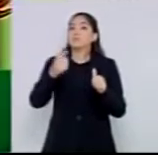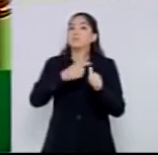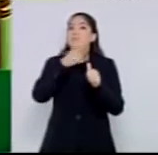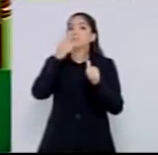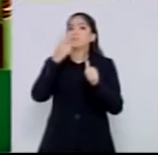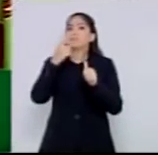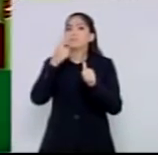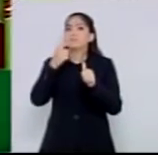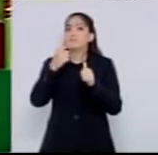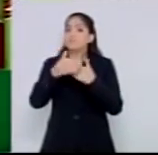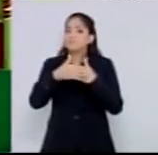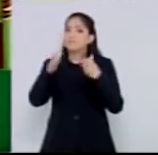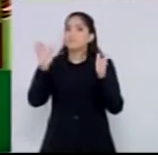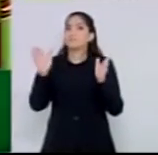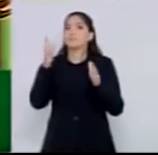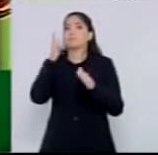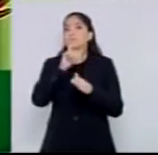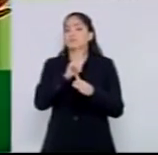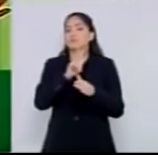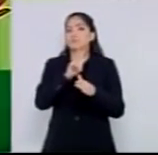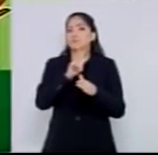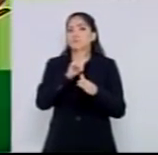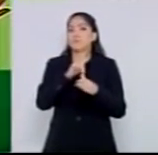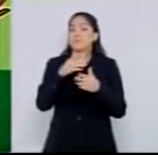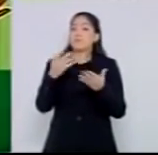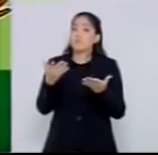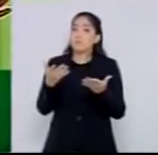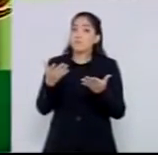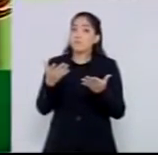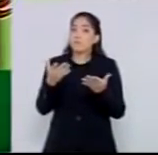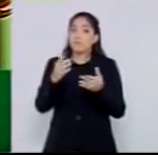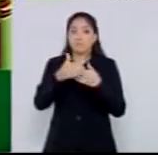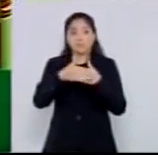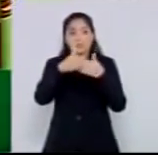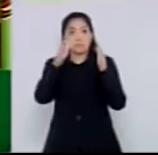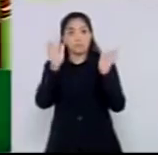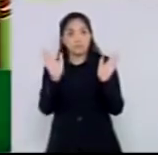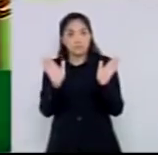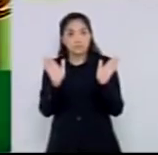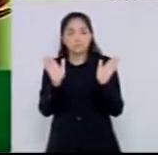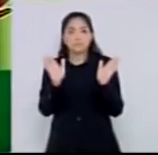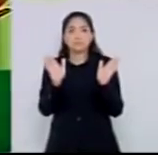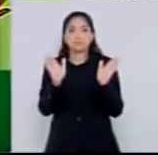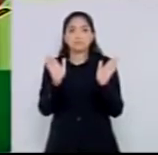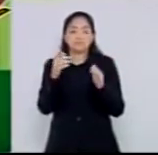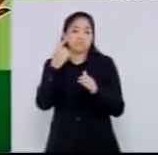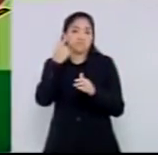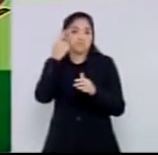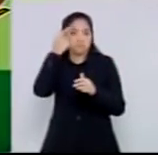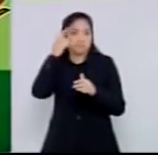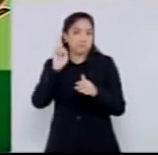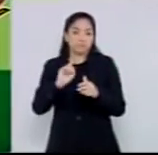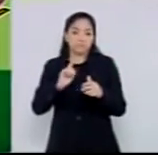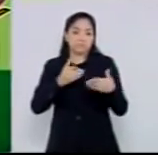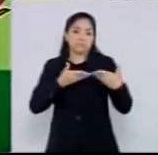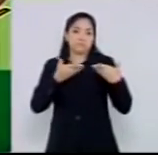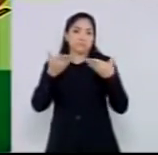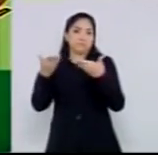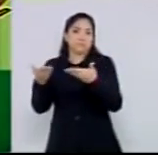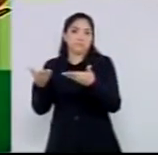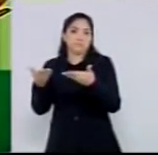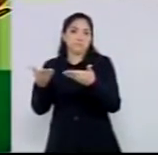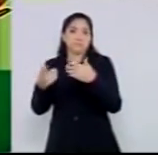e conseguir a liberação, agora, com relação, às inaugurações, aí, eu não, nem sei, se eu vou, se vai aparecer, minha mão,